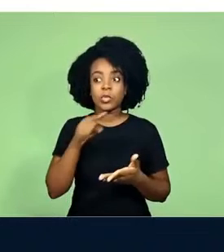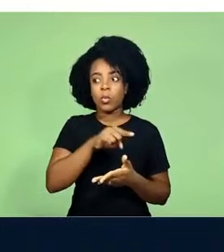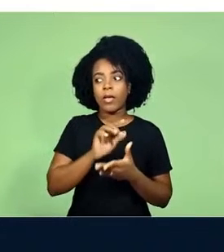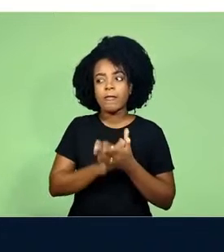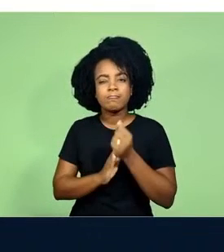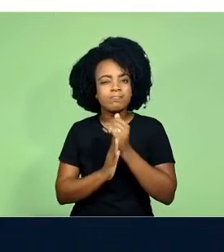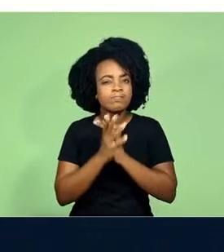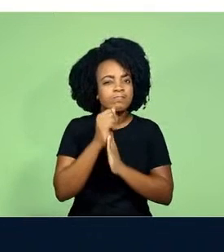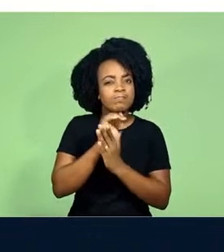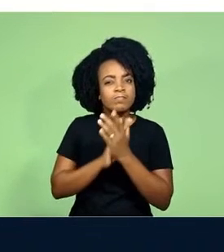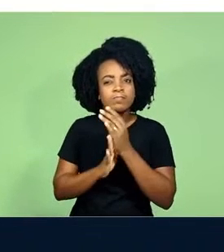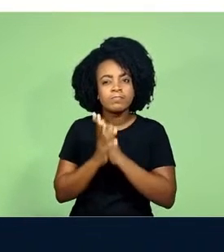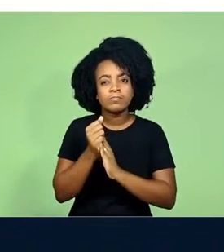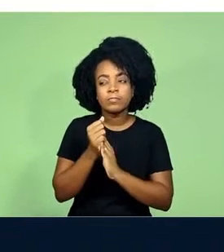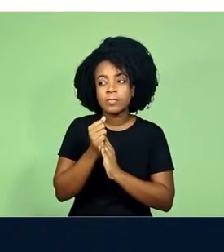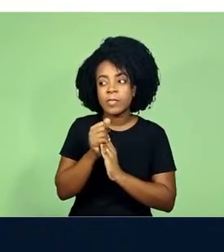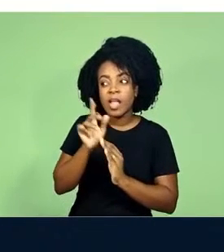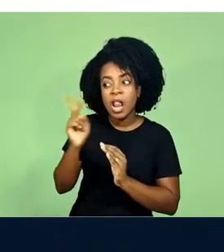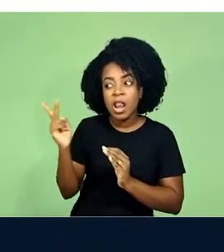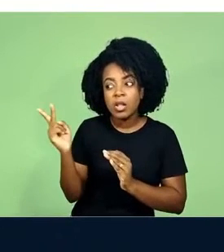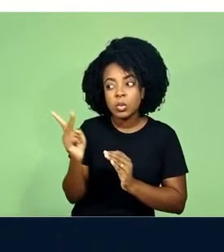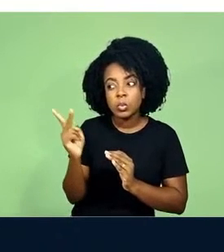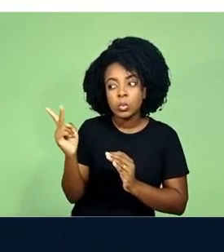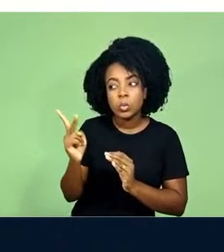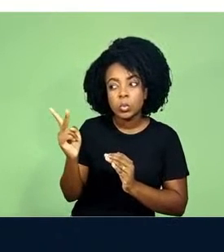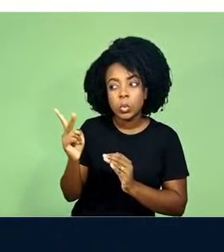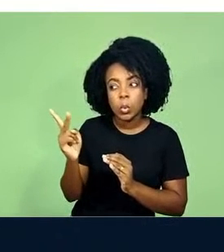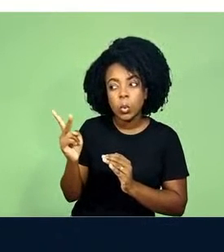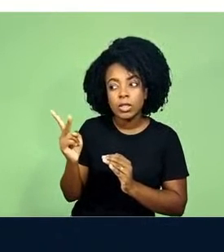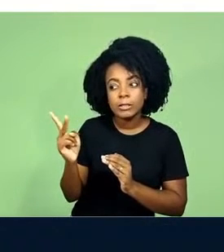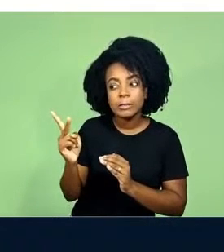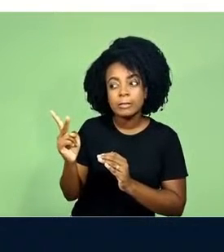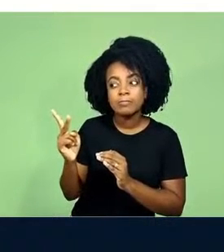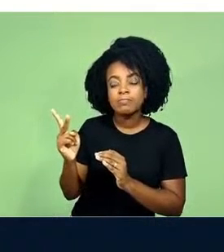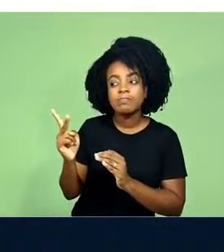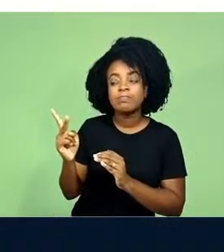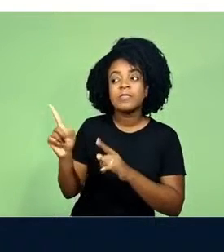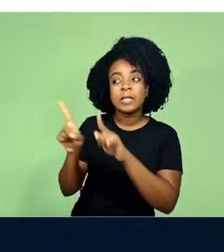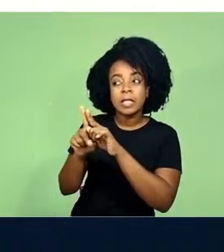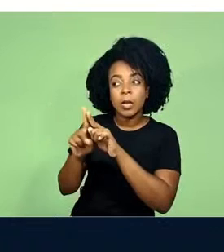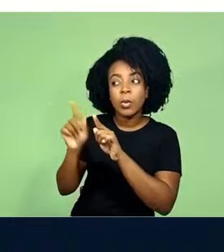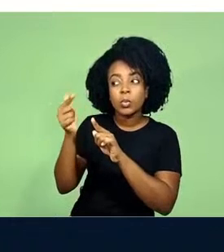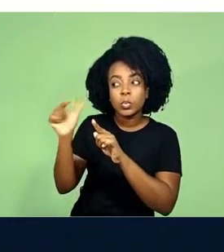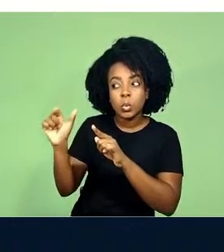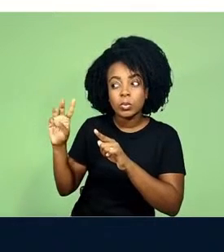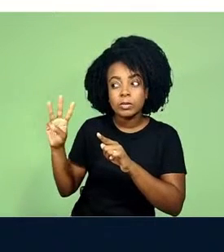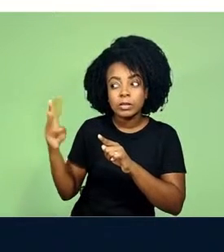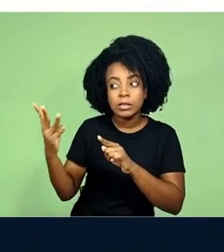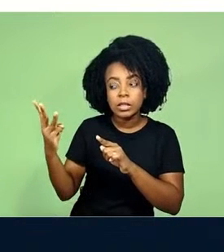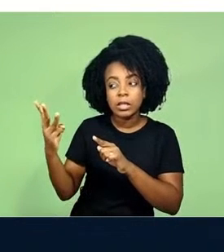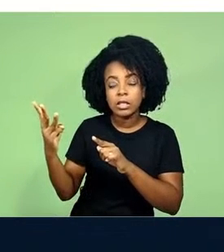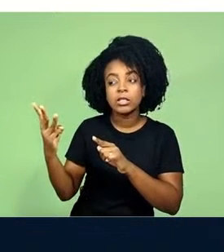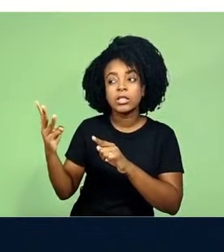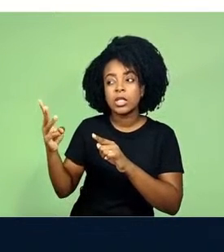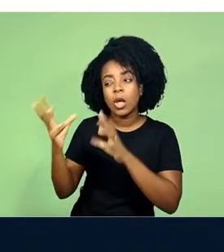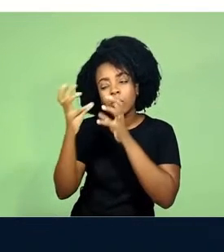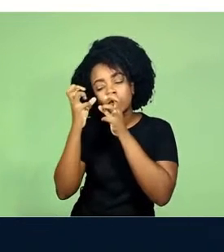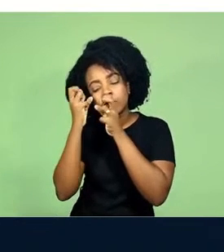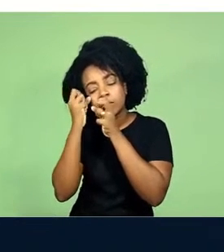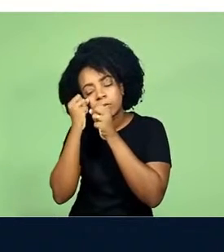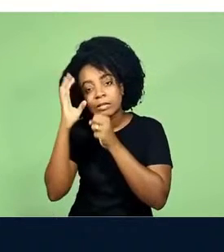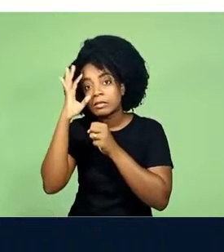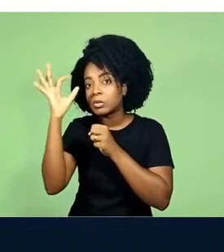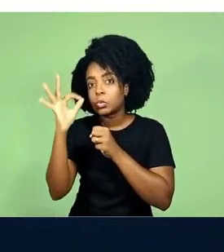sabotar os humanos e levaram à morte. Os três tripulantes que estavam hibernando e nem sabiam o que estava